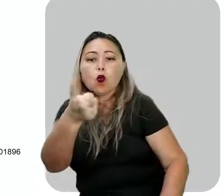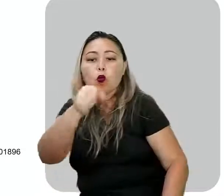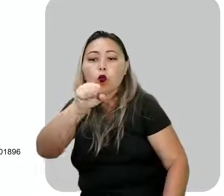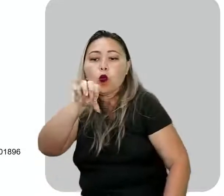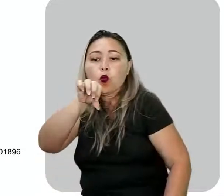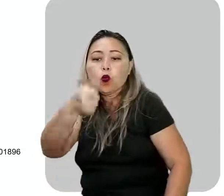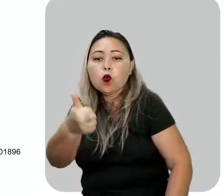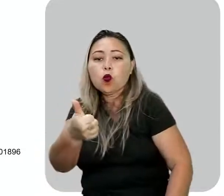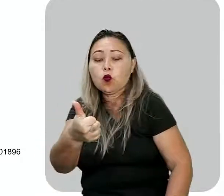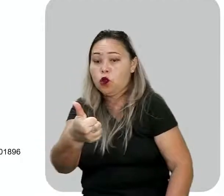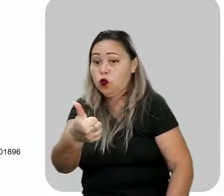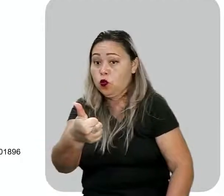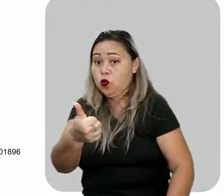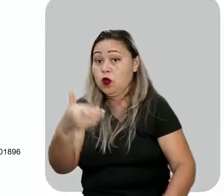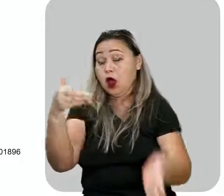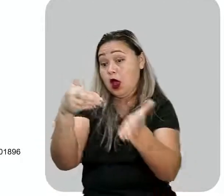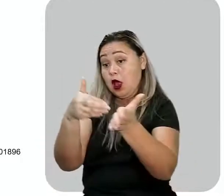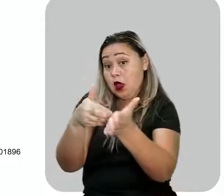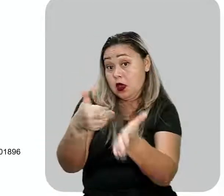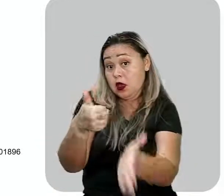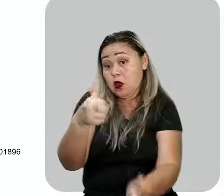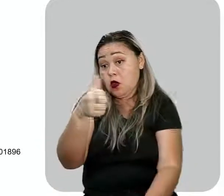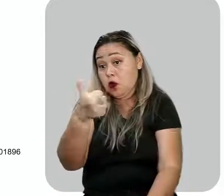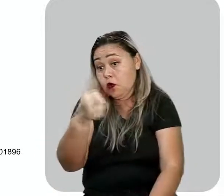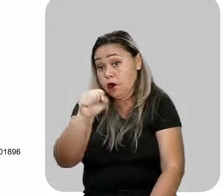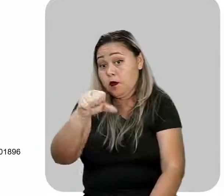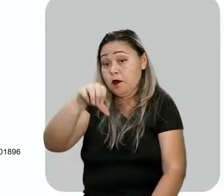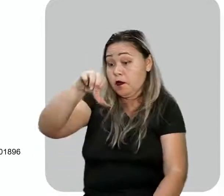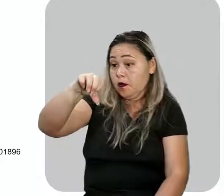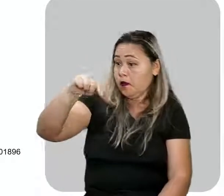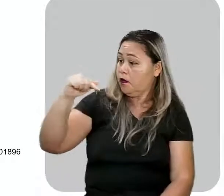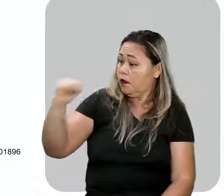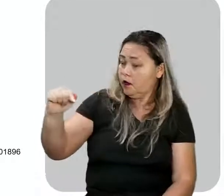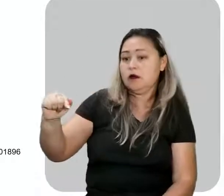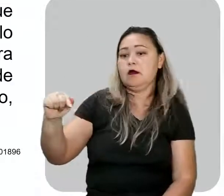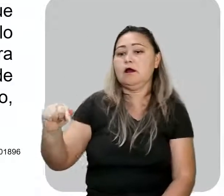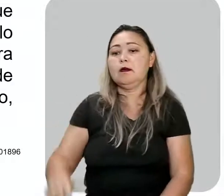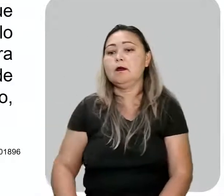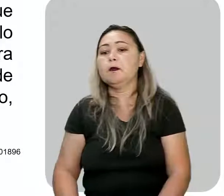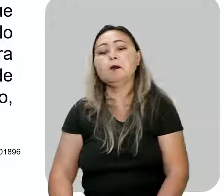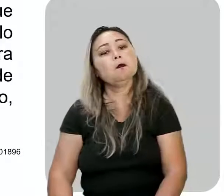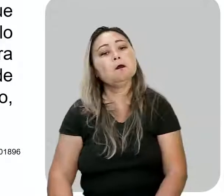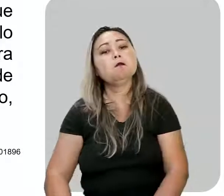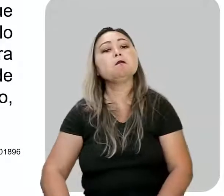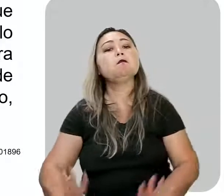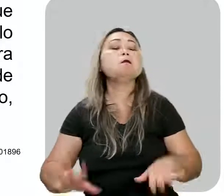1896 e 1897.